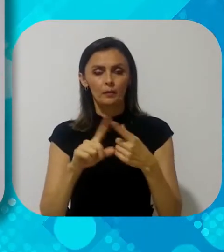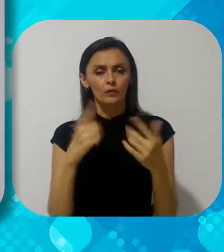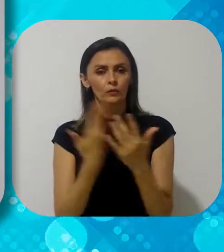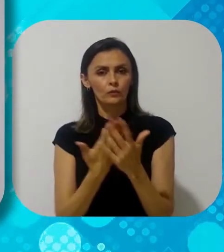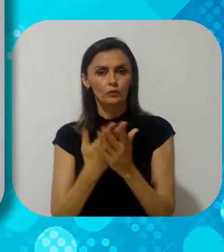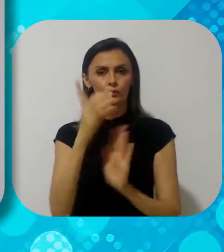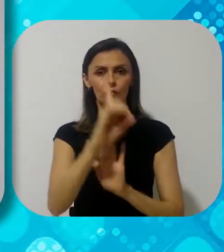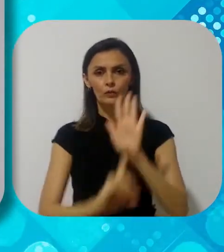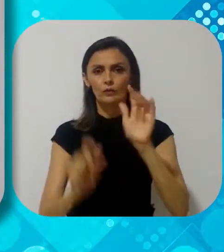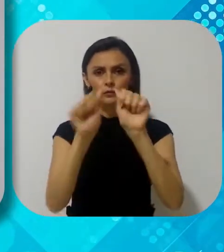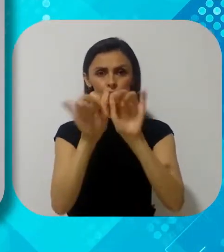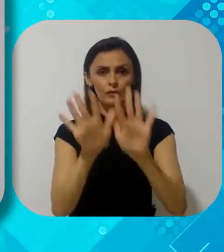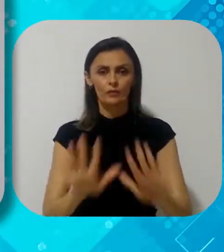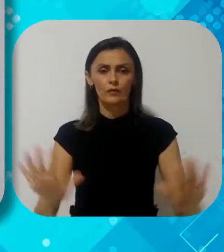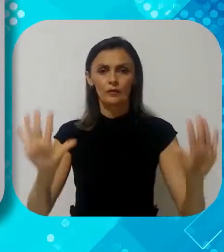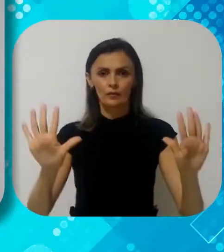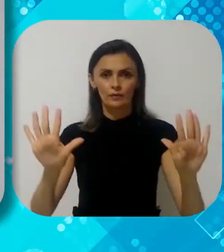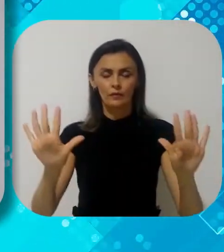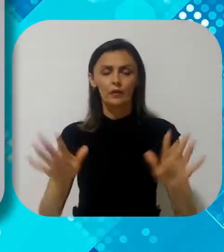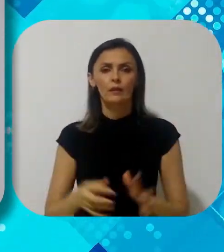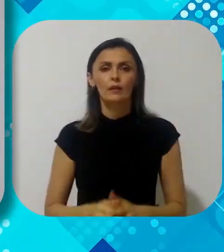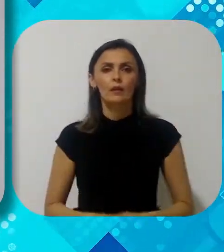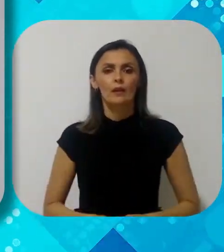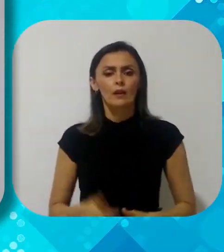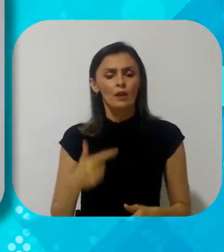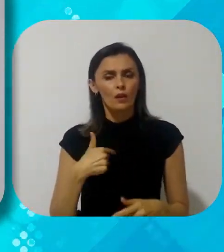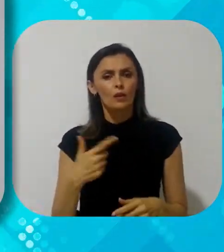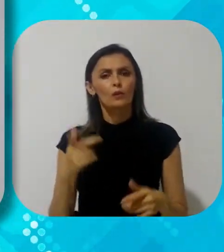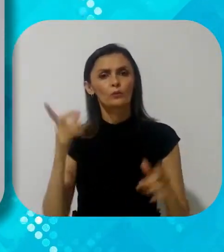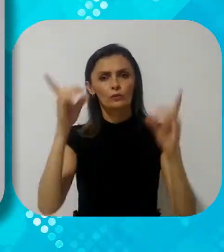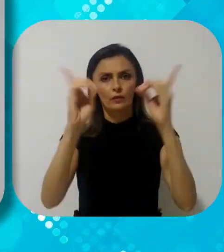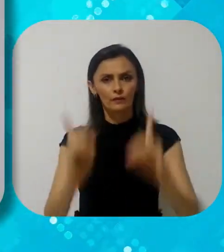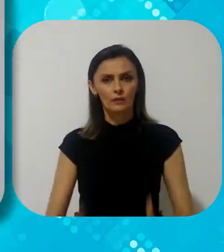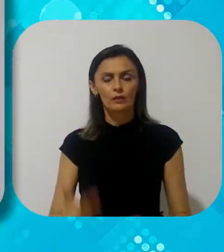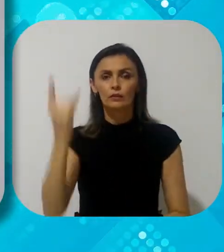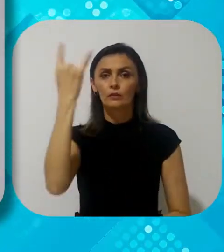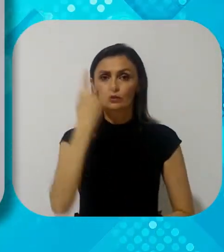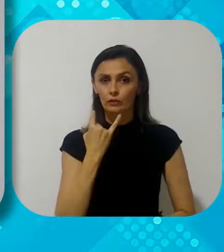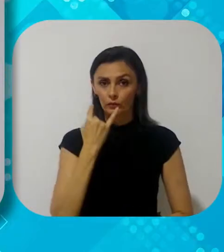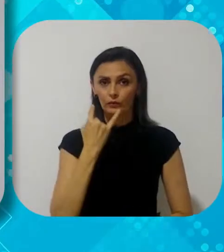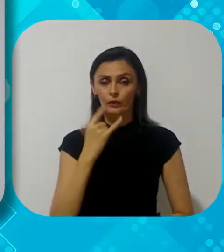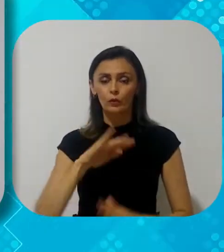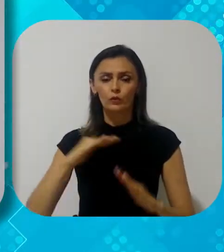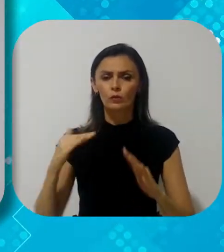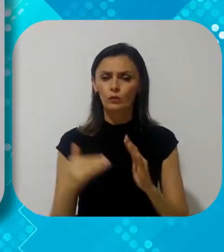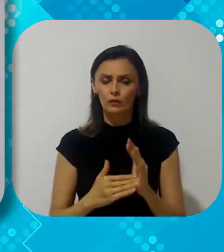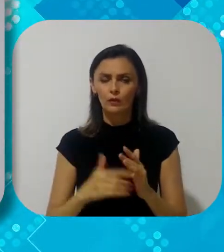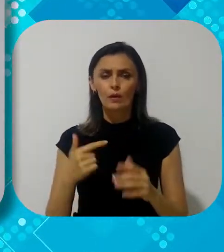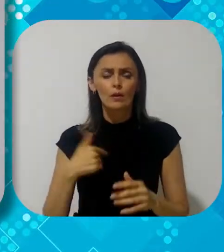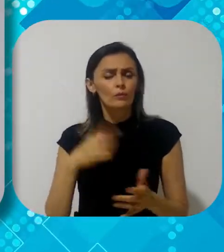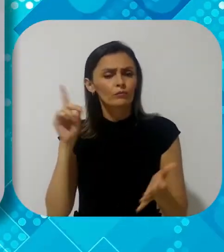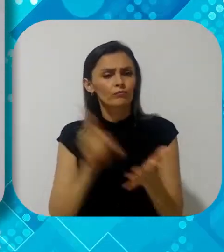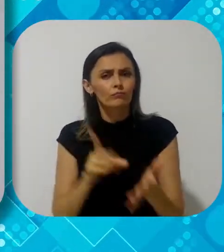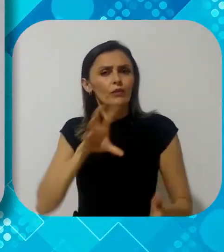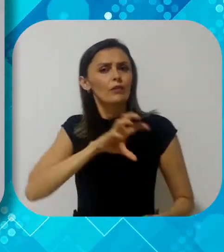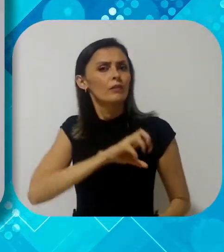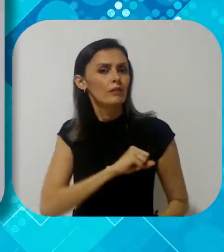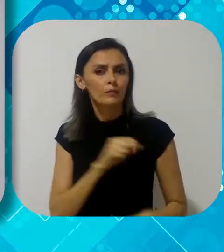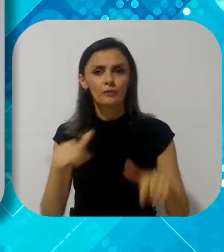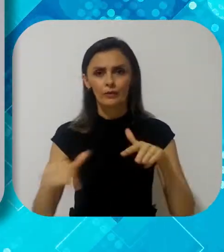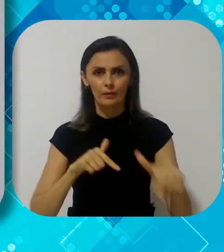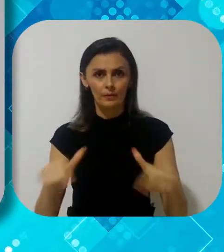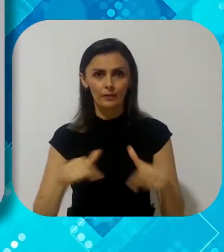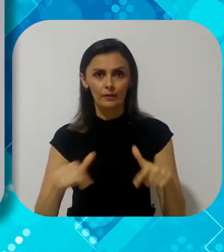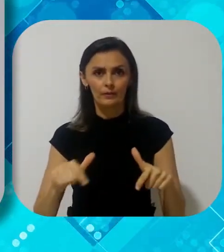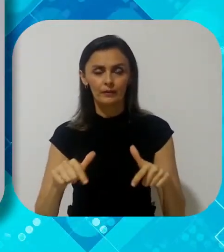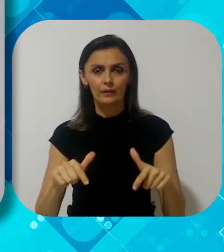Ceará e graduando em Direito pela Universidade Federal do Ceará. Sou pessoa com deficiência visual total. Eu definitivamente amo a função que